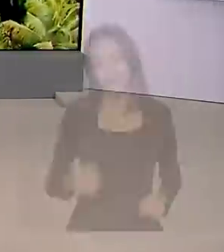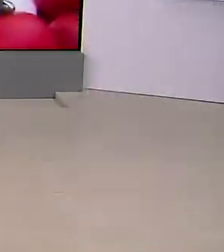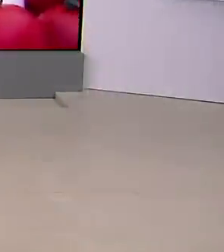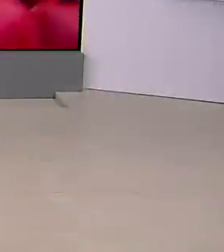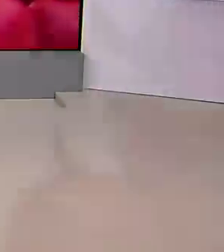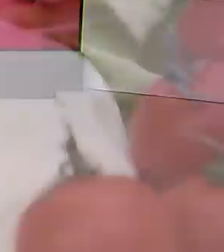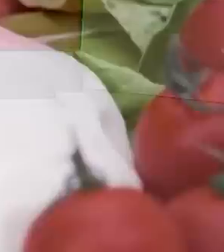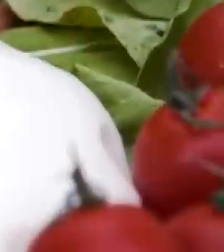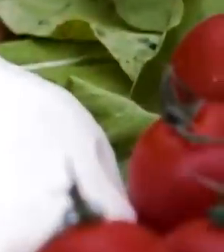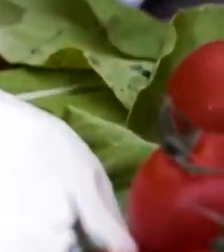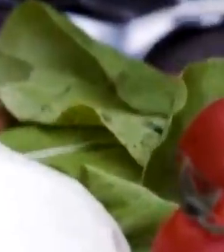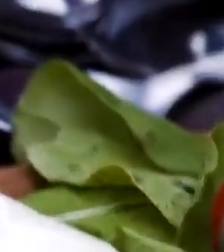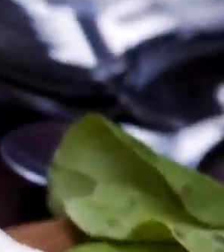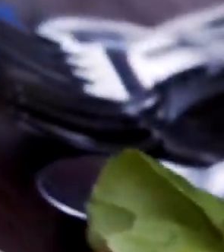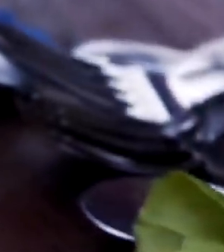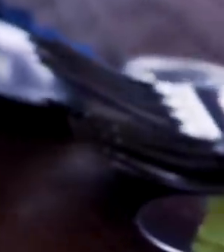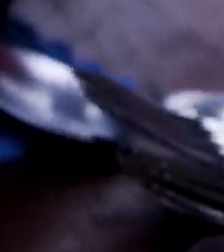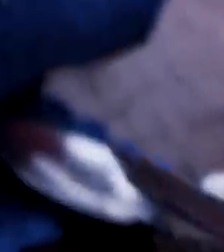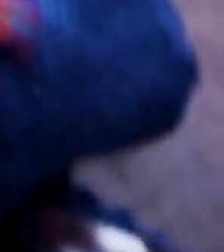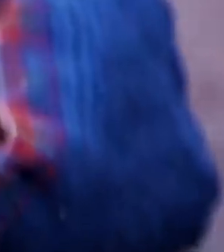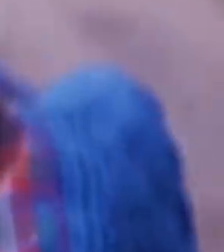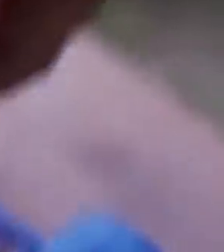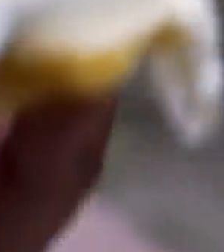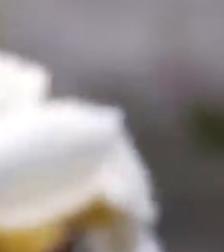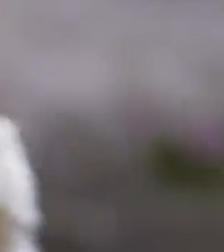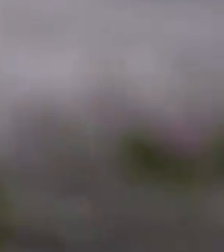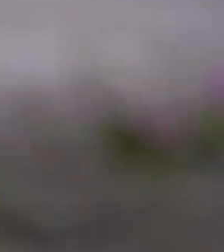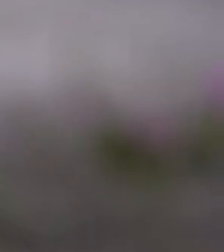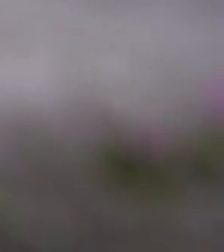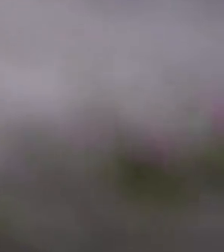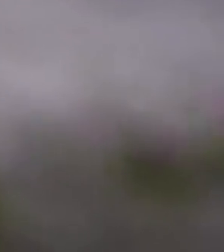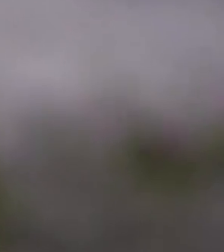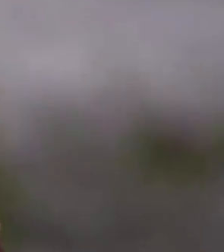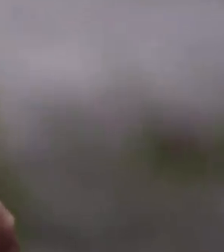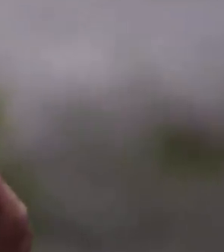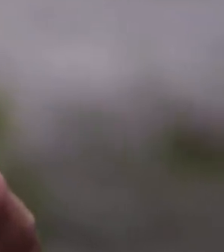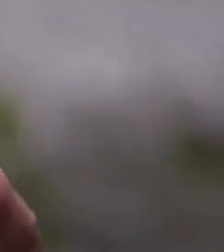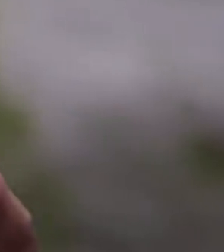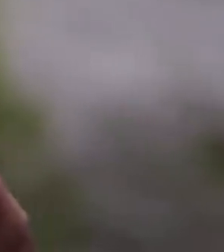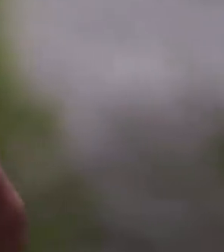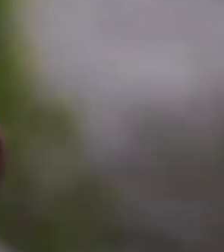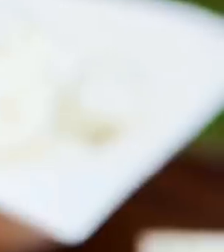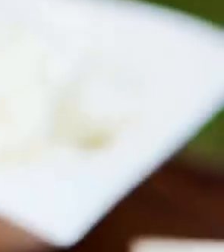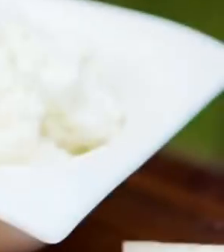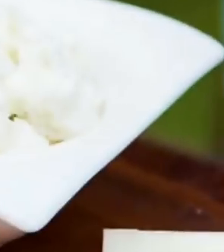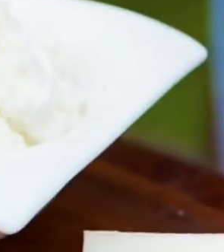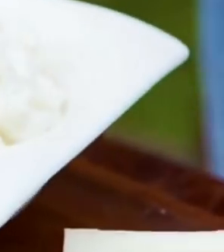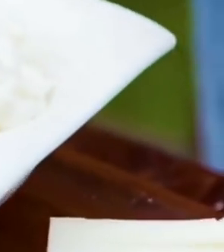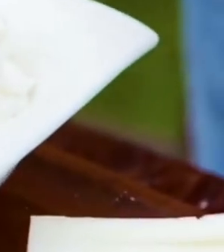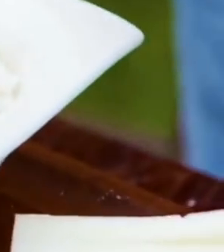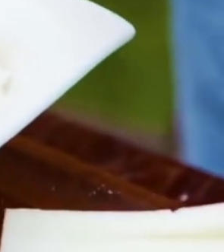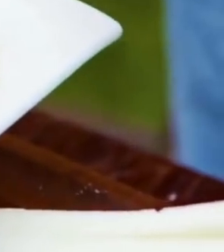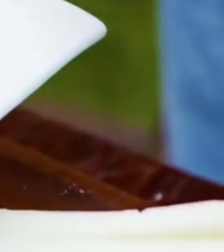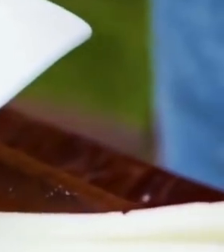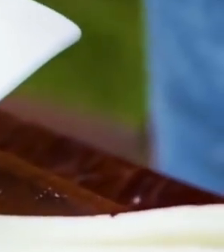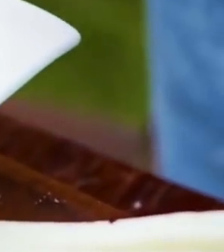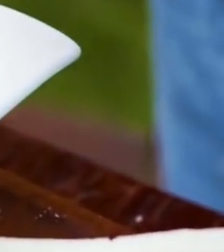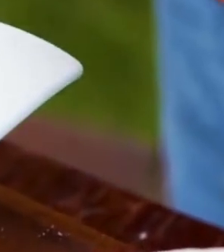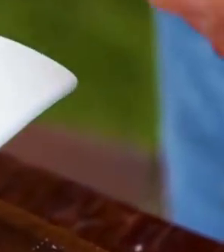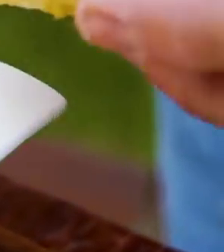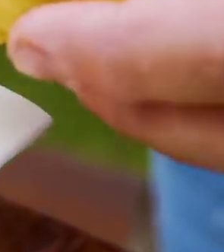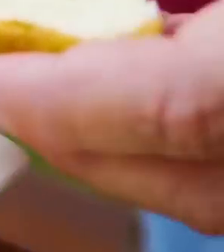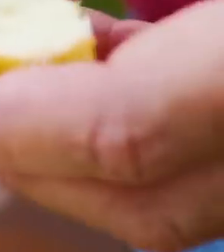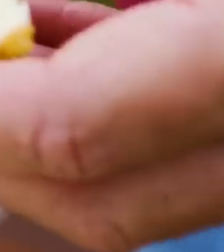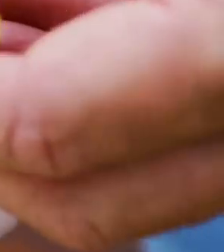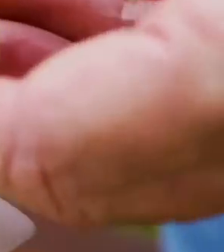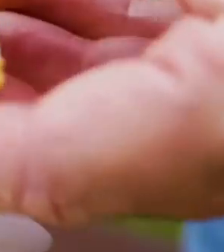ótimo